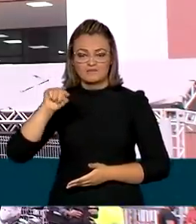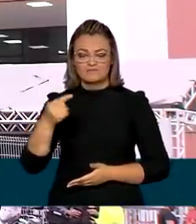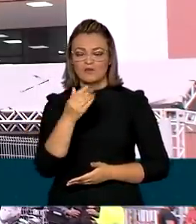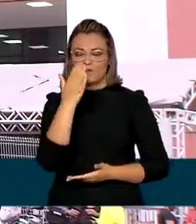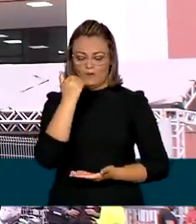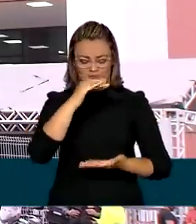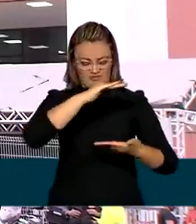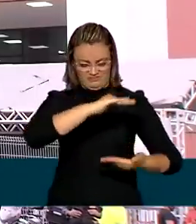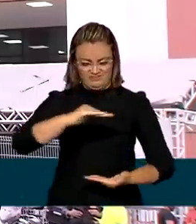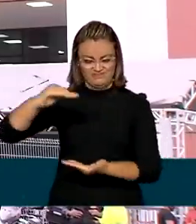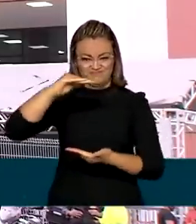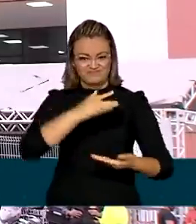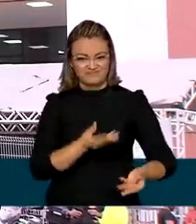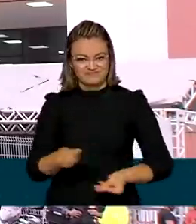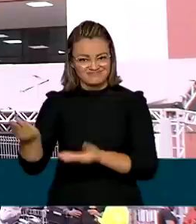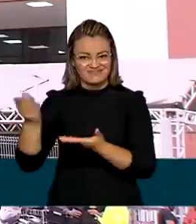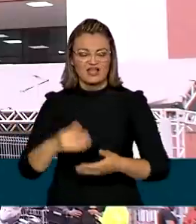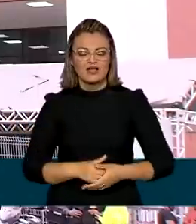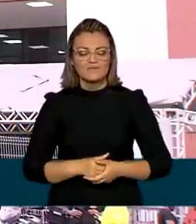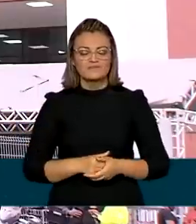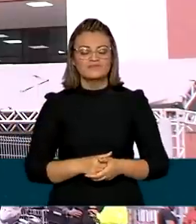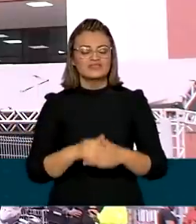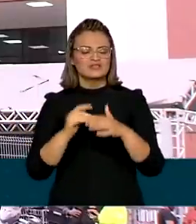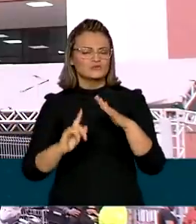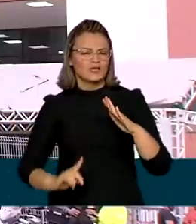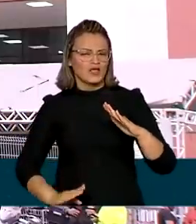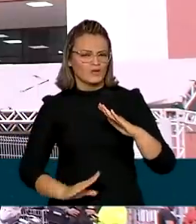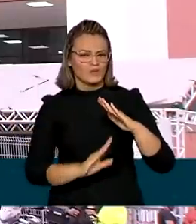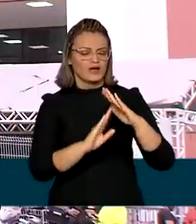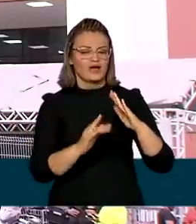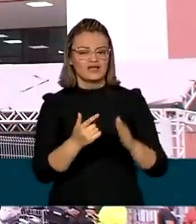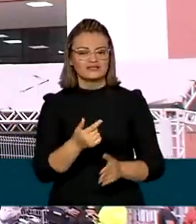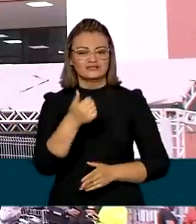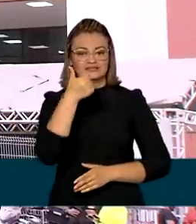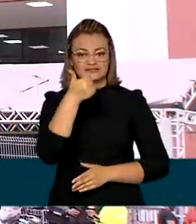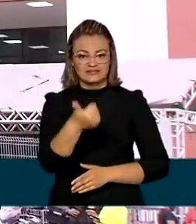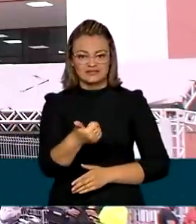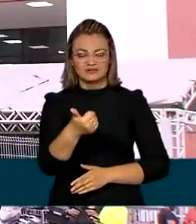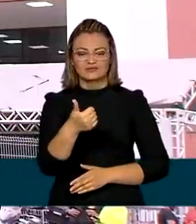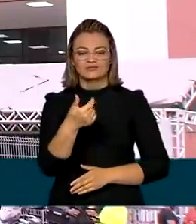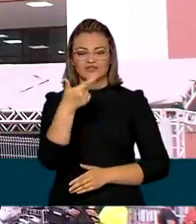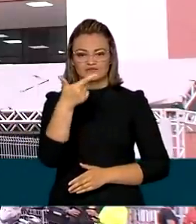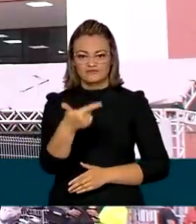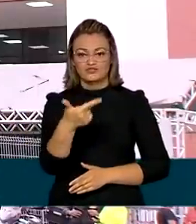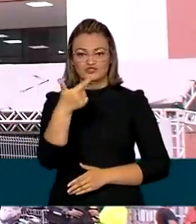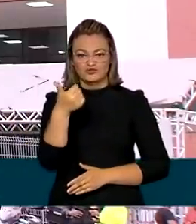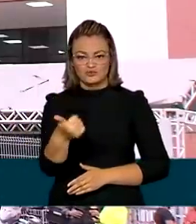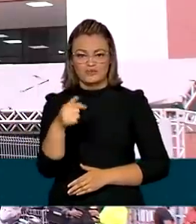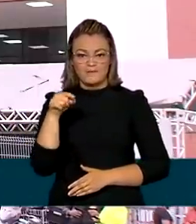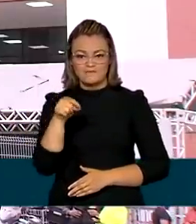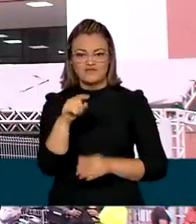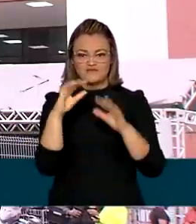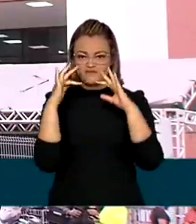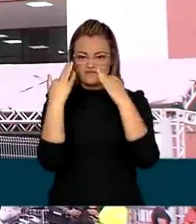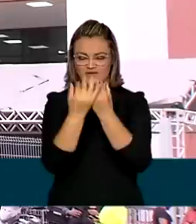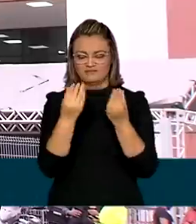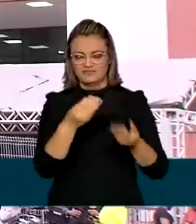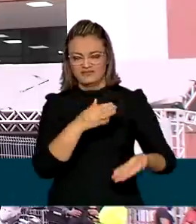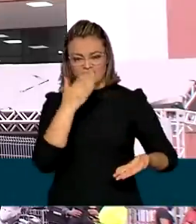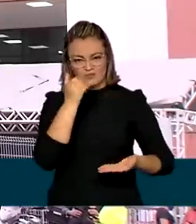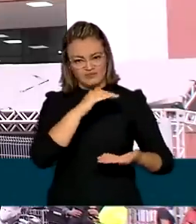de alimentos. A entrega vai atingir mais de 121 mil famílias de